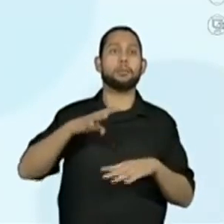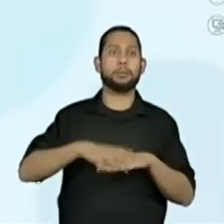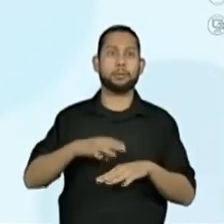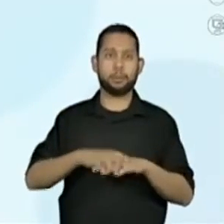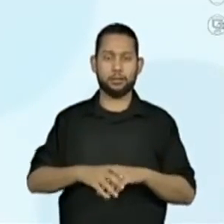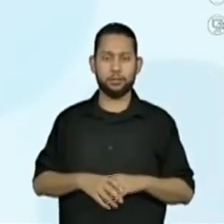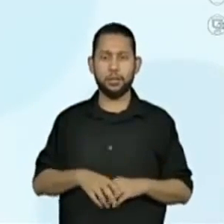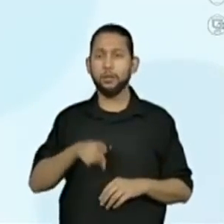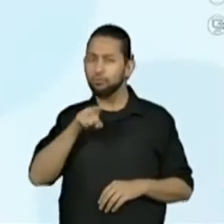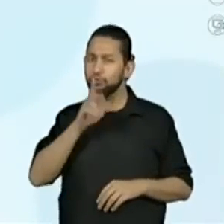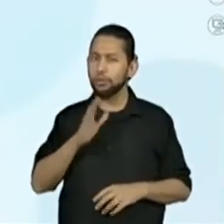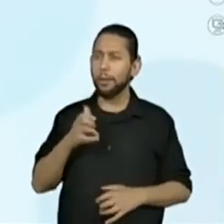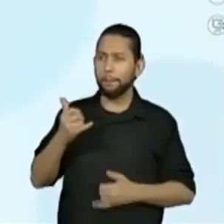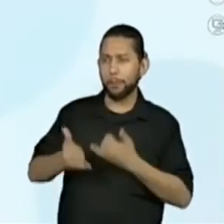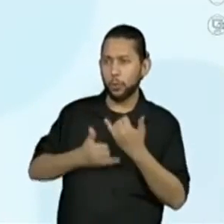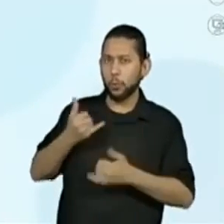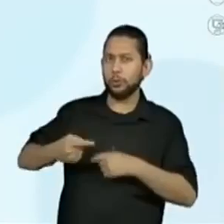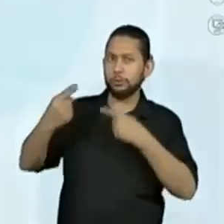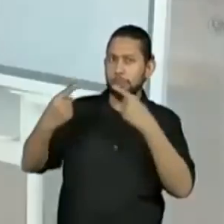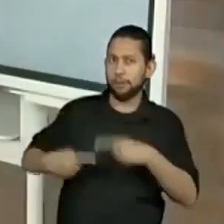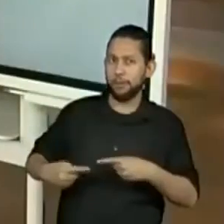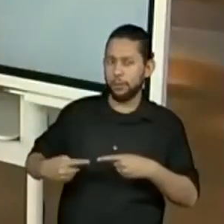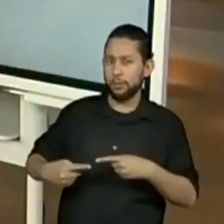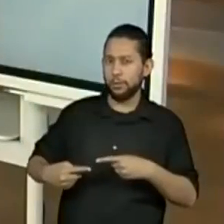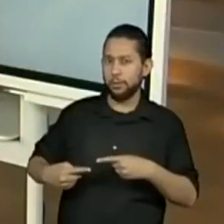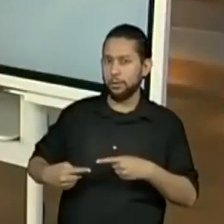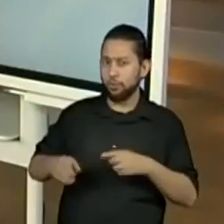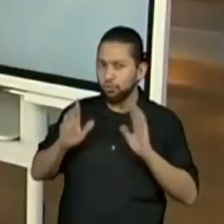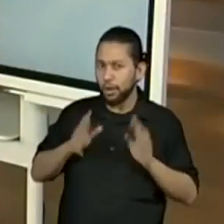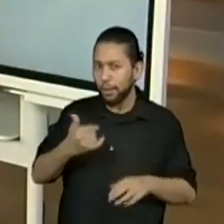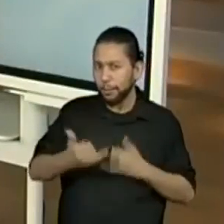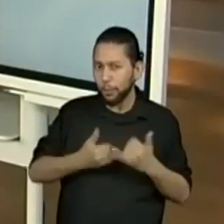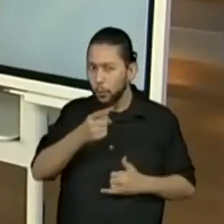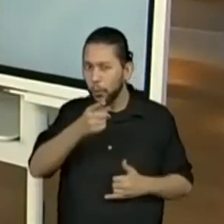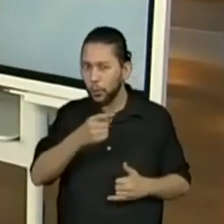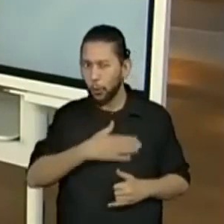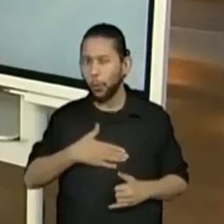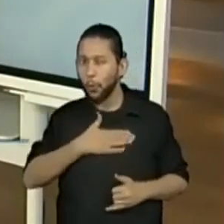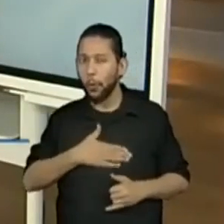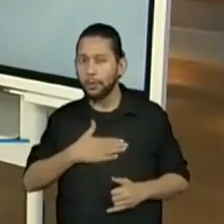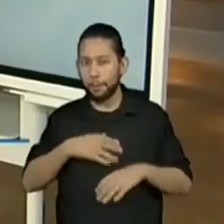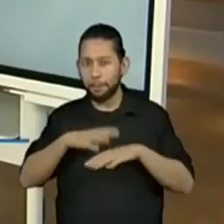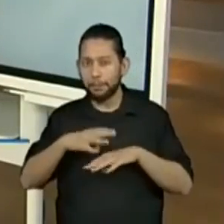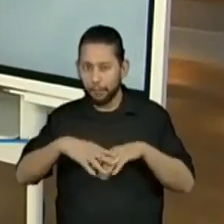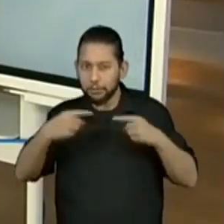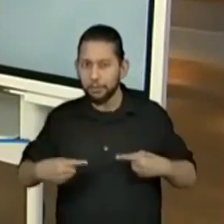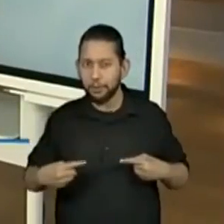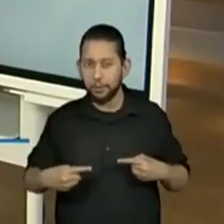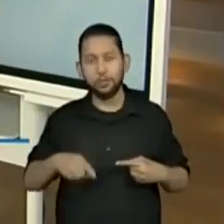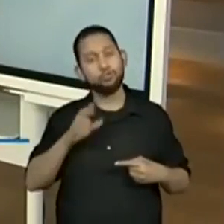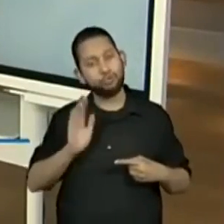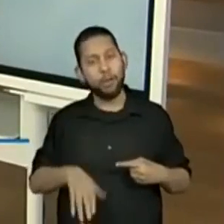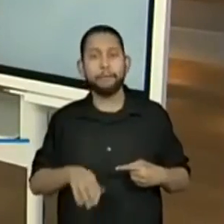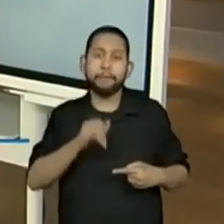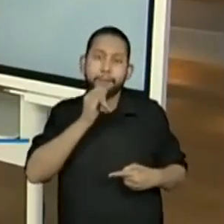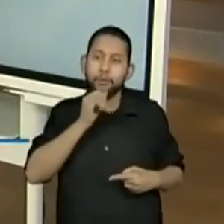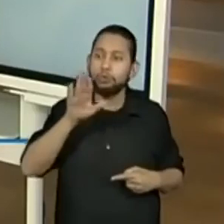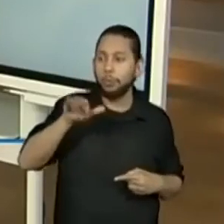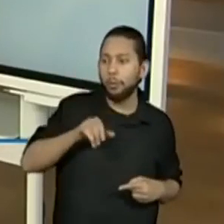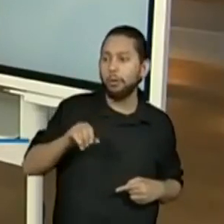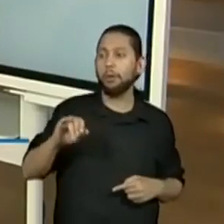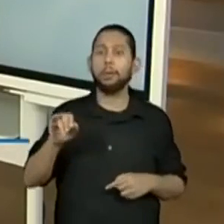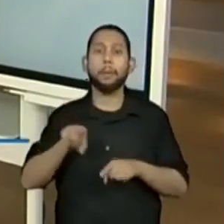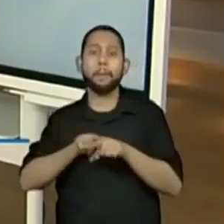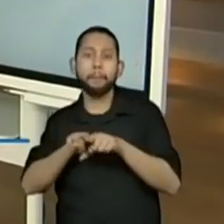Você já brincou de desafios matemáticos com alguém? Gosta de fazer isso? Já fez com algum irmão, com algum primo,